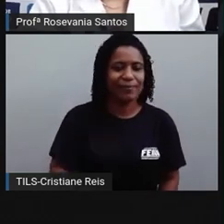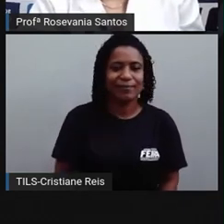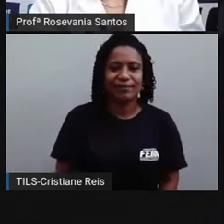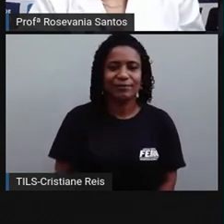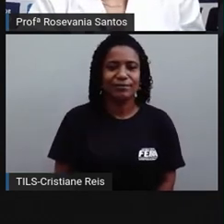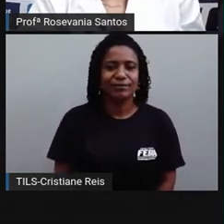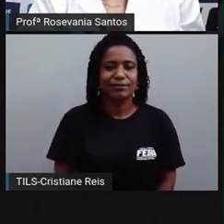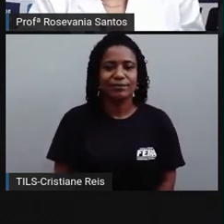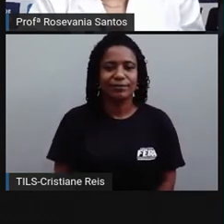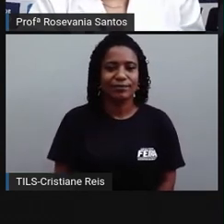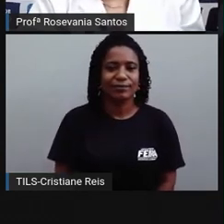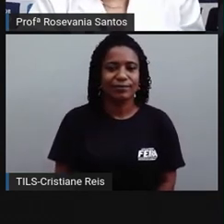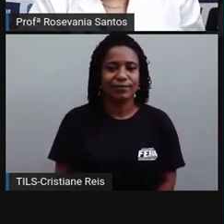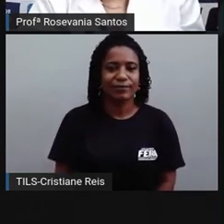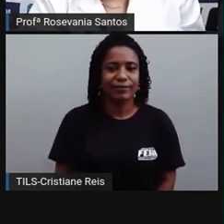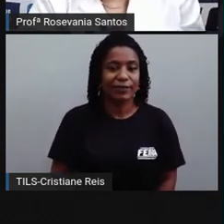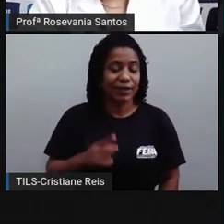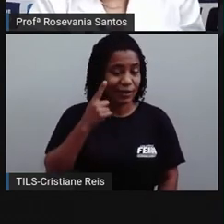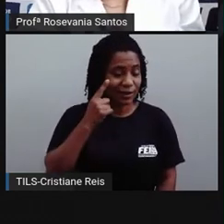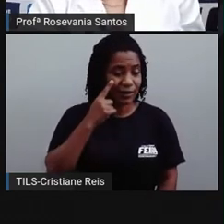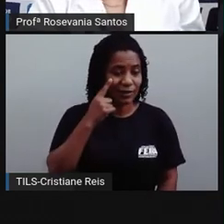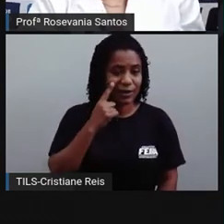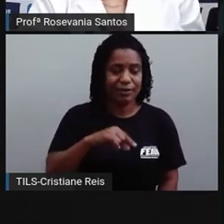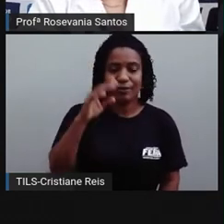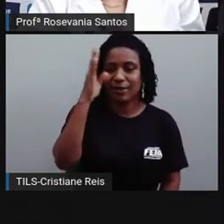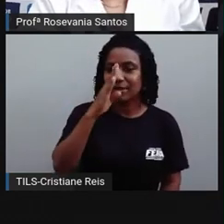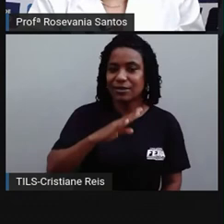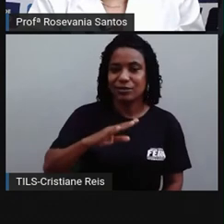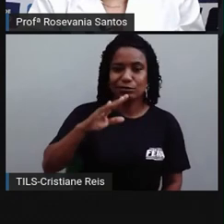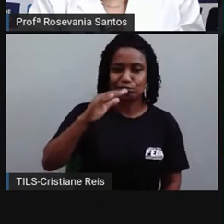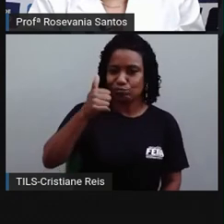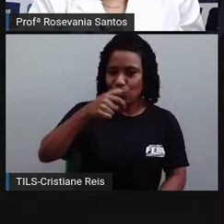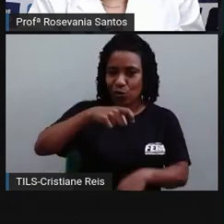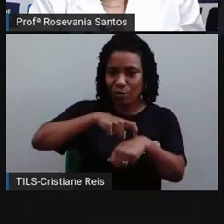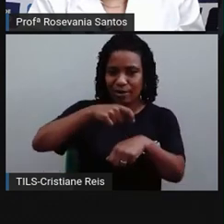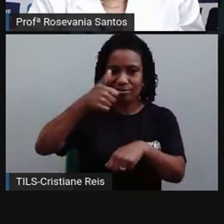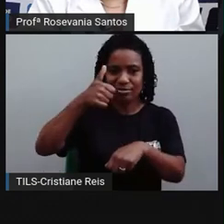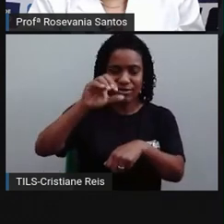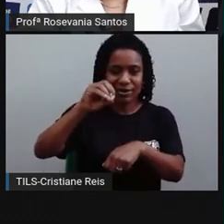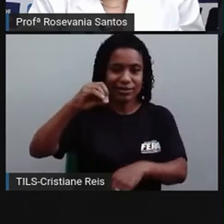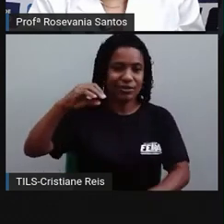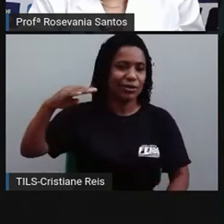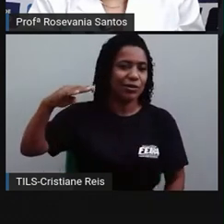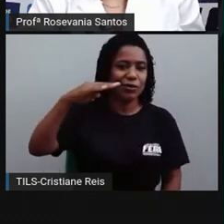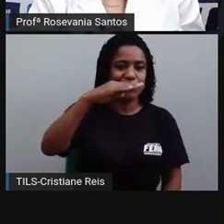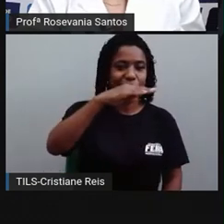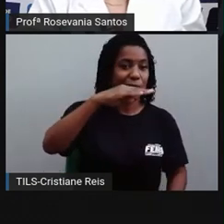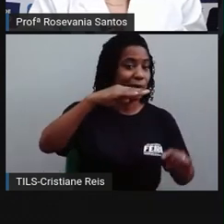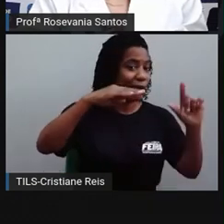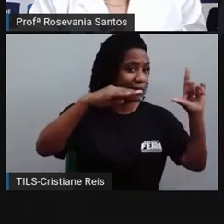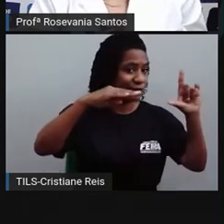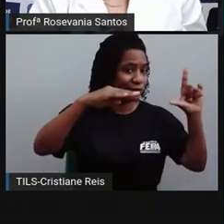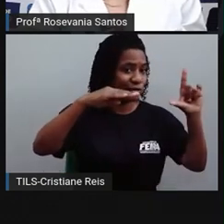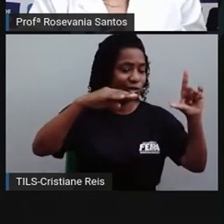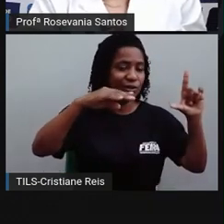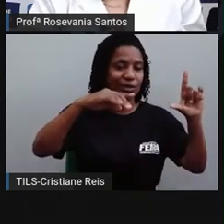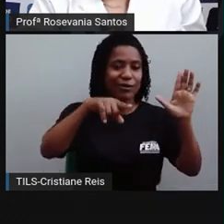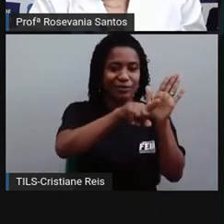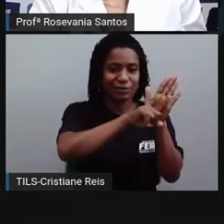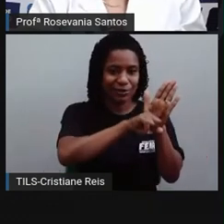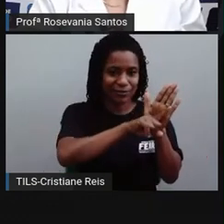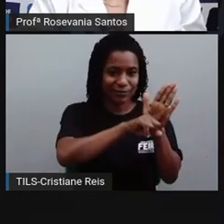Unidos, às minhas mesas, 10 horas, se eu venho caminhando para o leste, eu vou diminuir. Então, aqui é